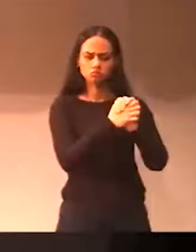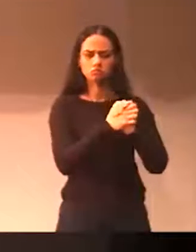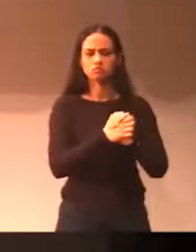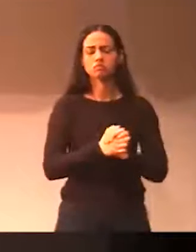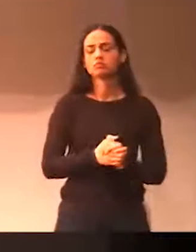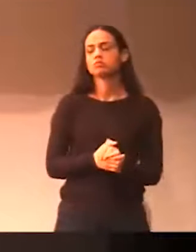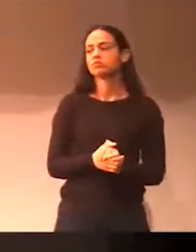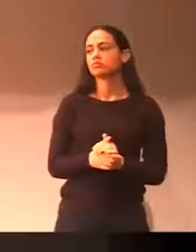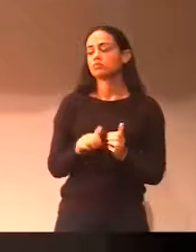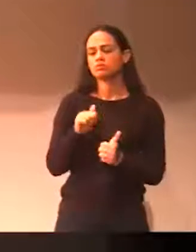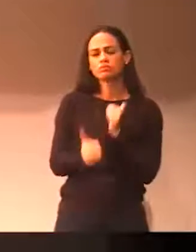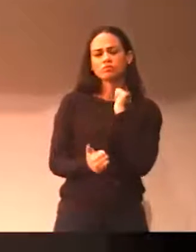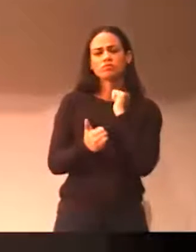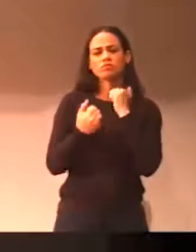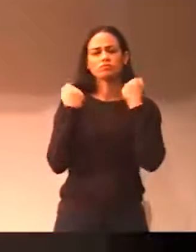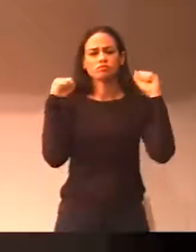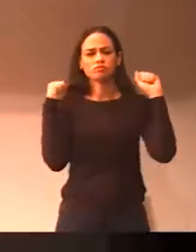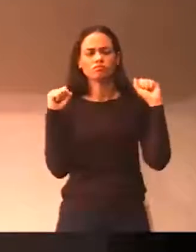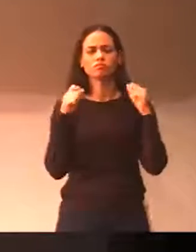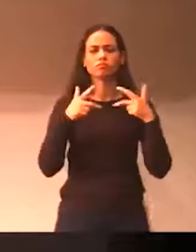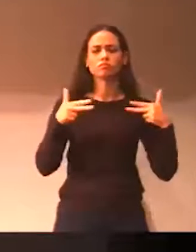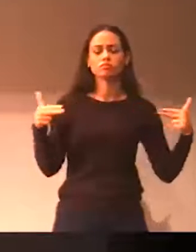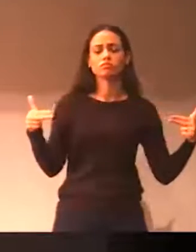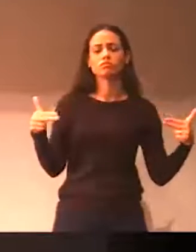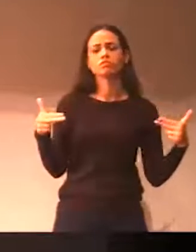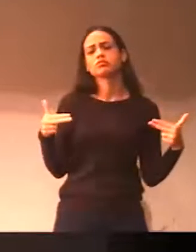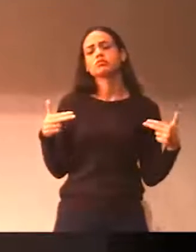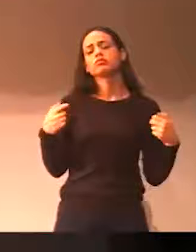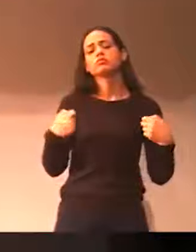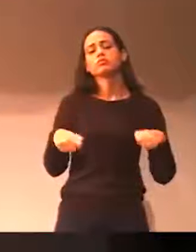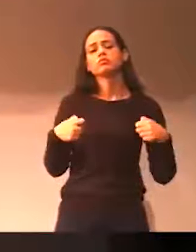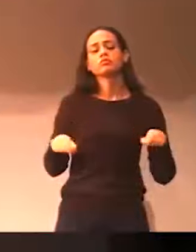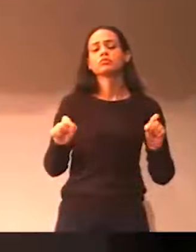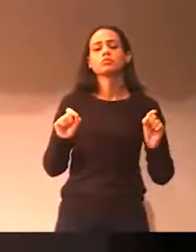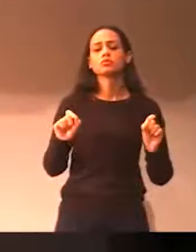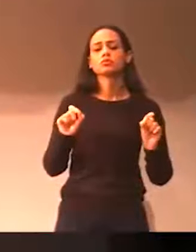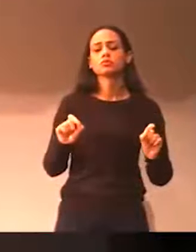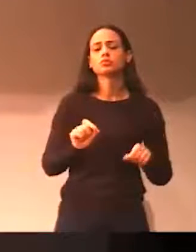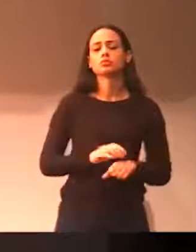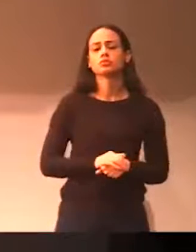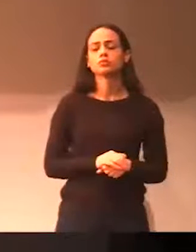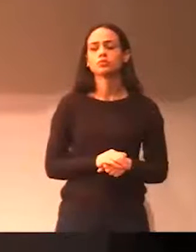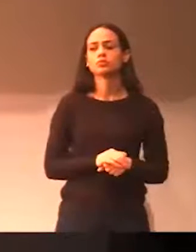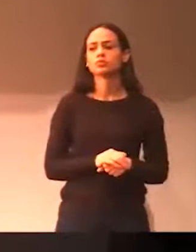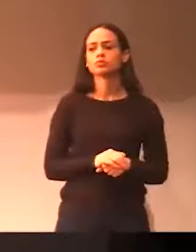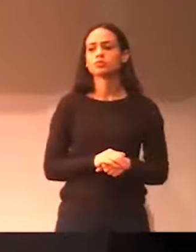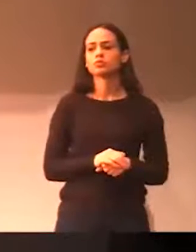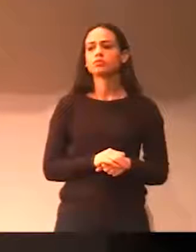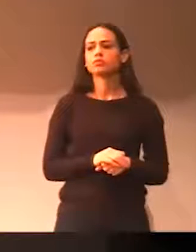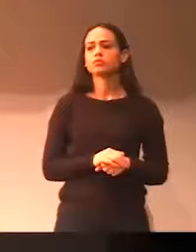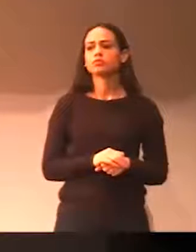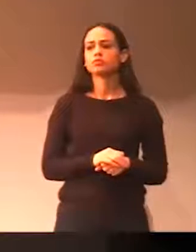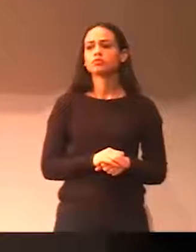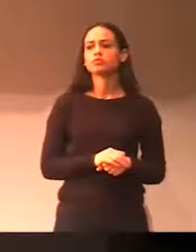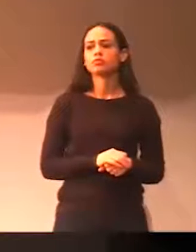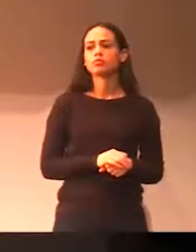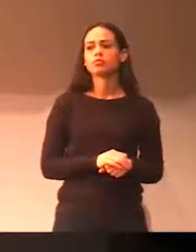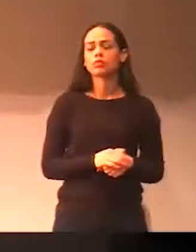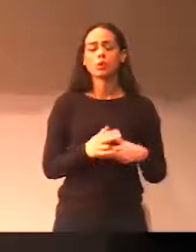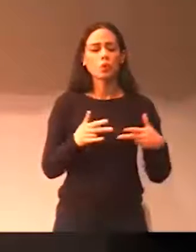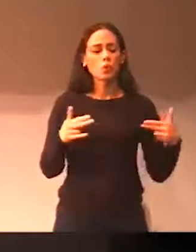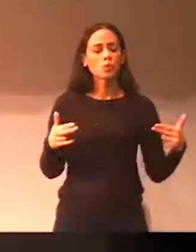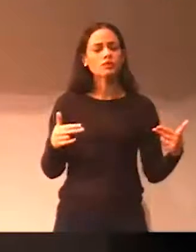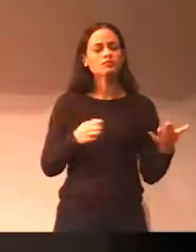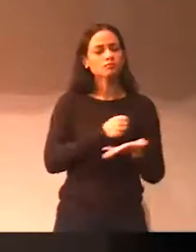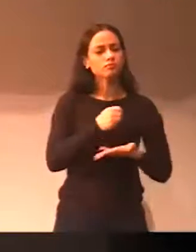acontecer a partir do momento que a gente tiver uma base fortalecida. O esporte de educação é aquele esporte